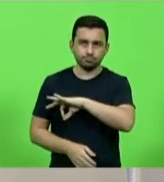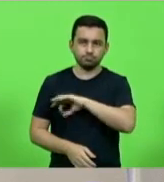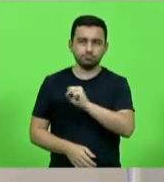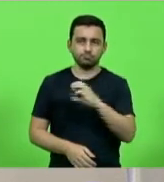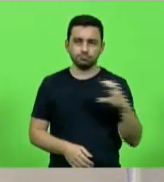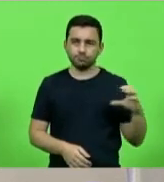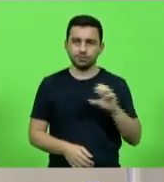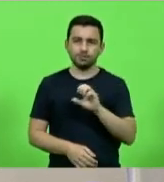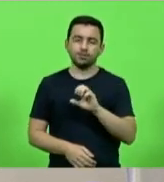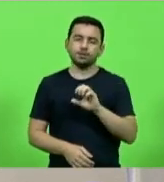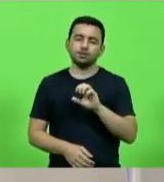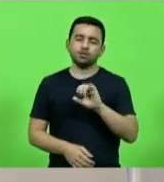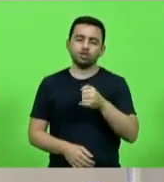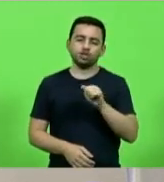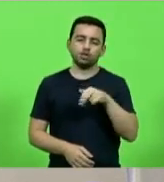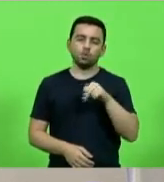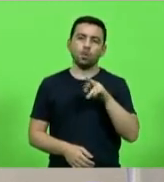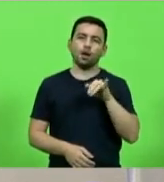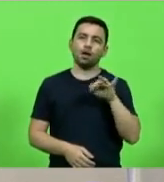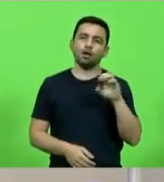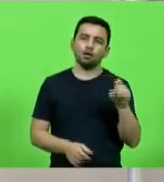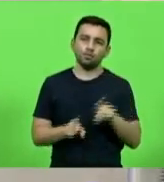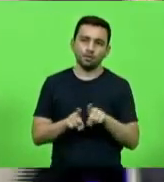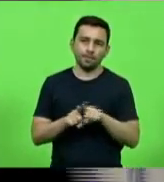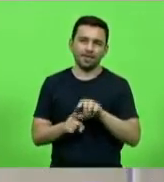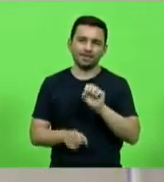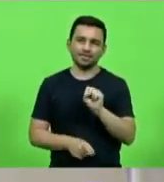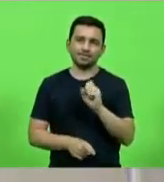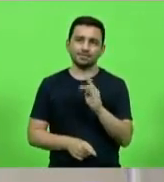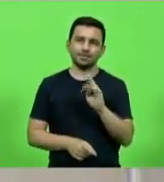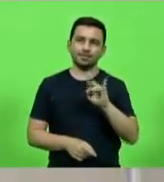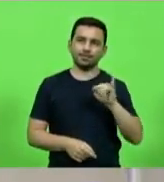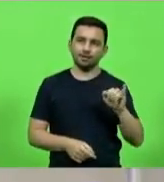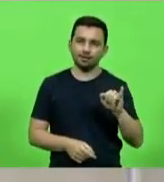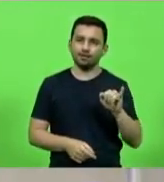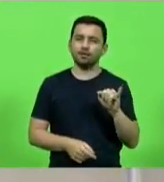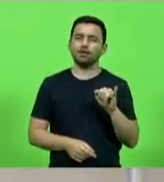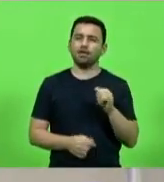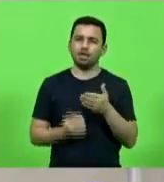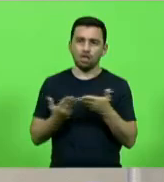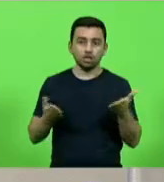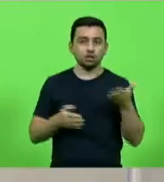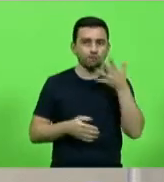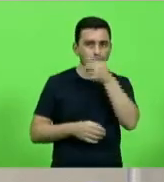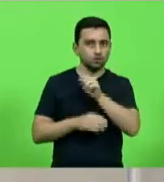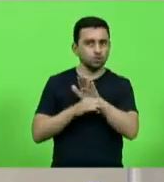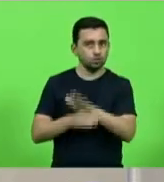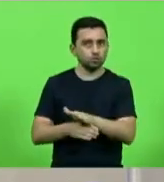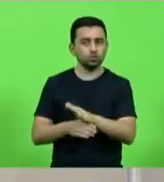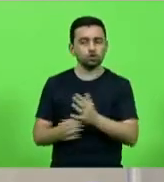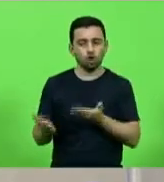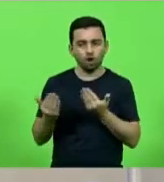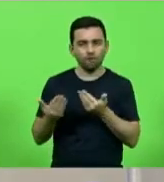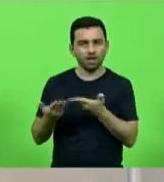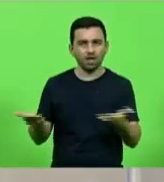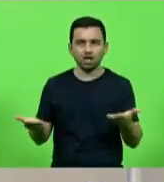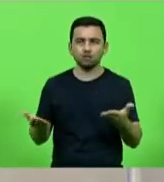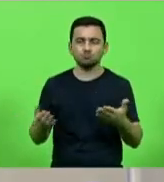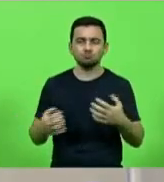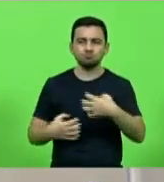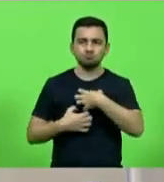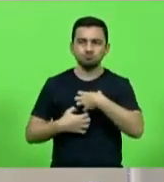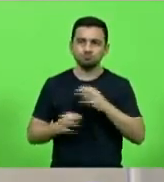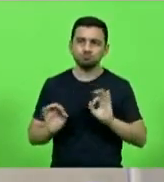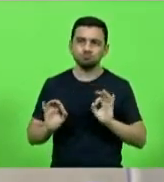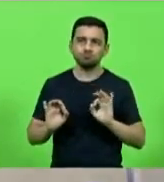Januário e soldado Stray, que salvaram a vida de um jovem que se encontrava sem sinais vitais em sua